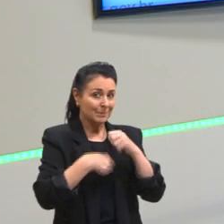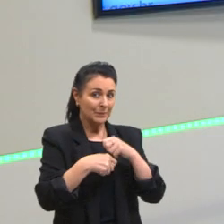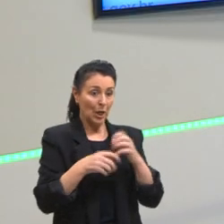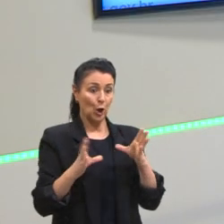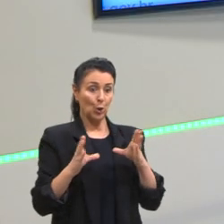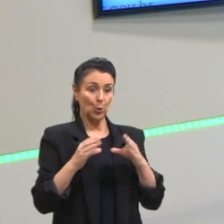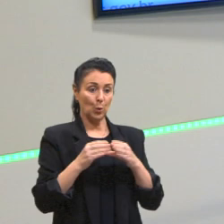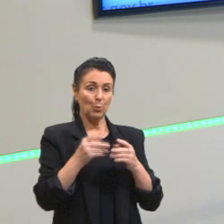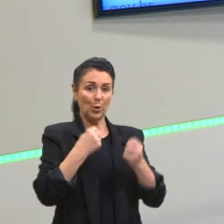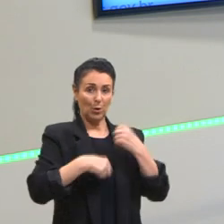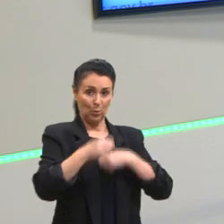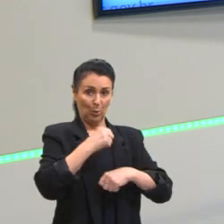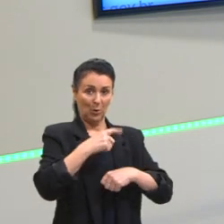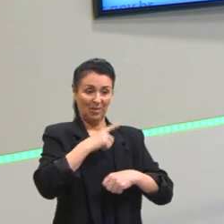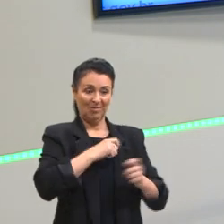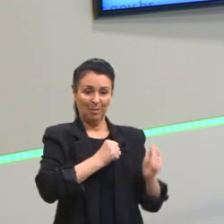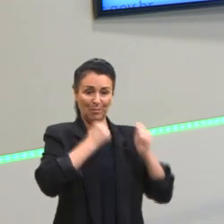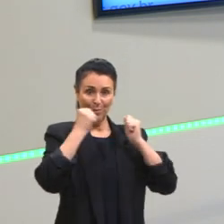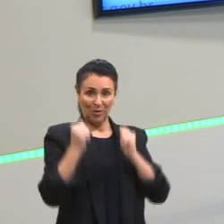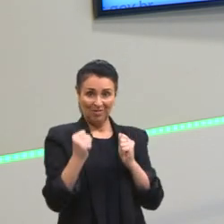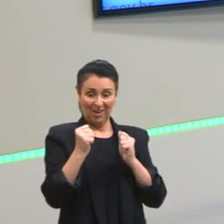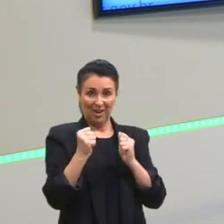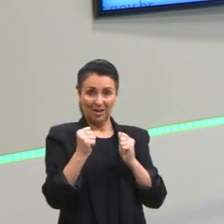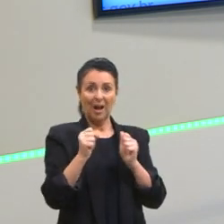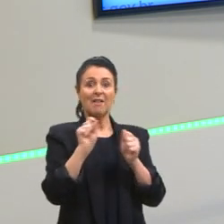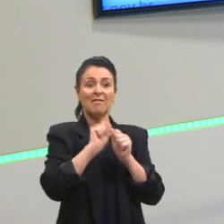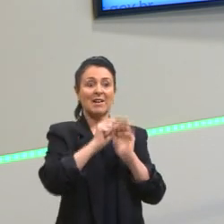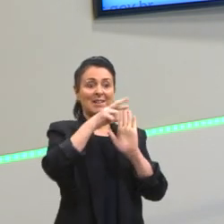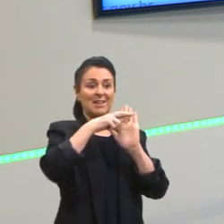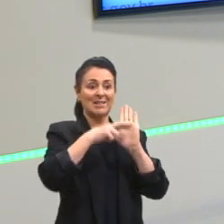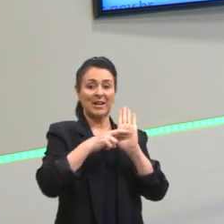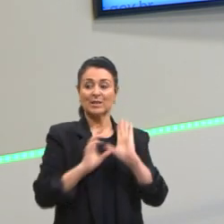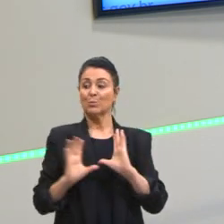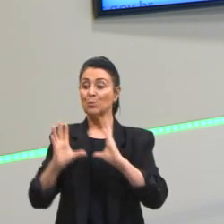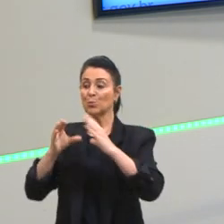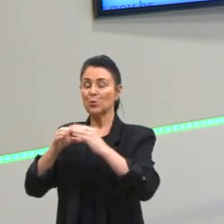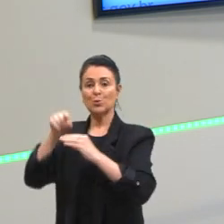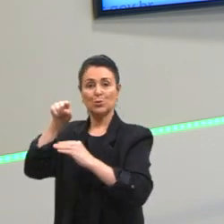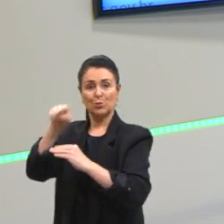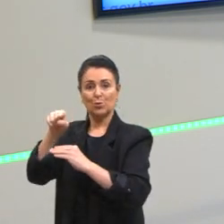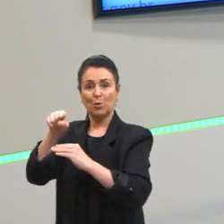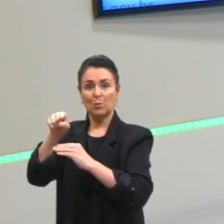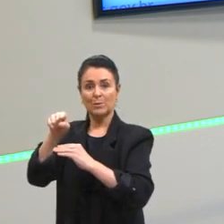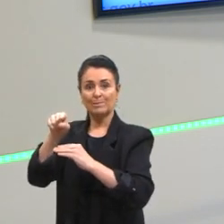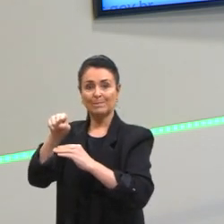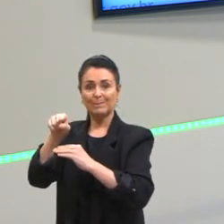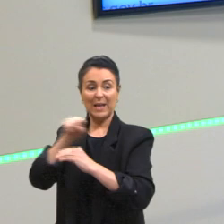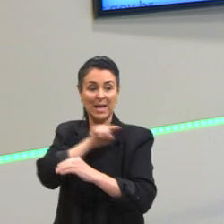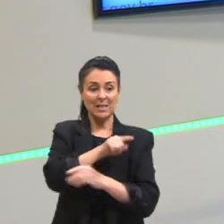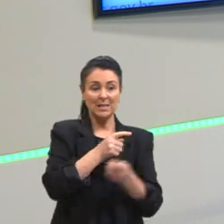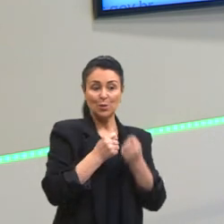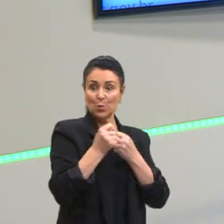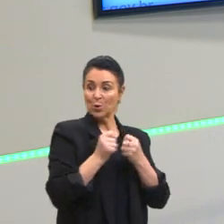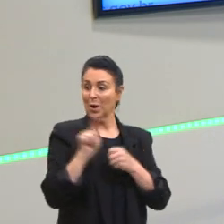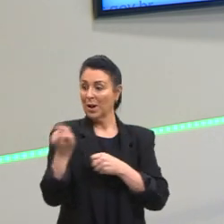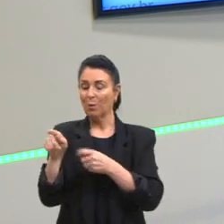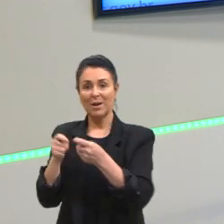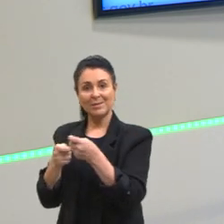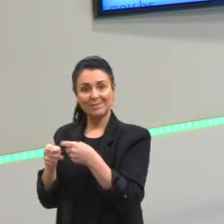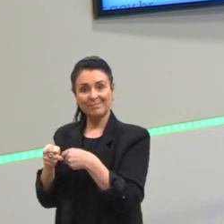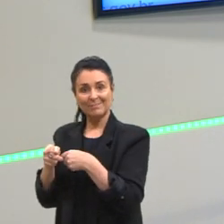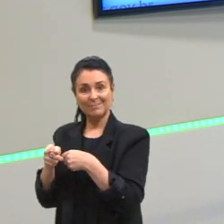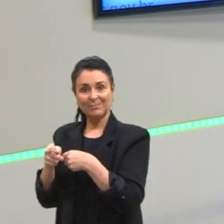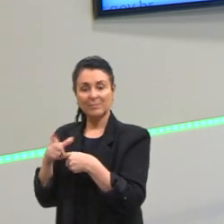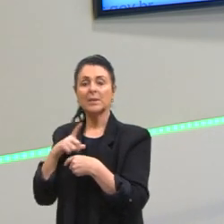poder determinam regras, as instituições determinam regras que é interessante seguir para